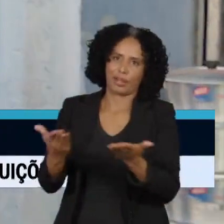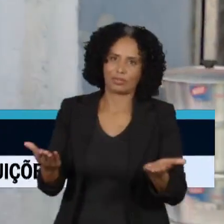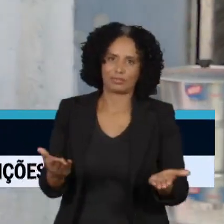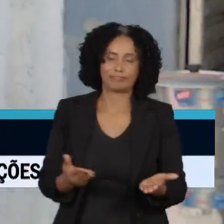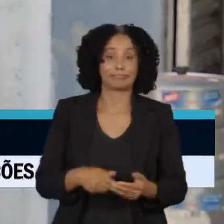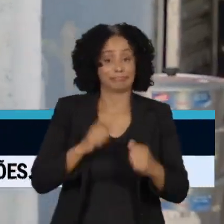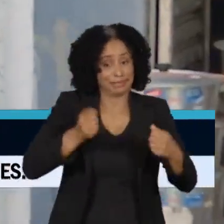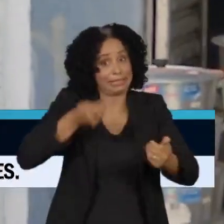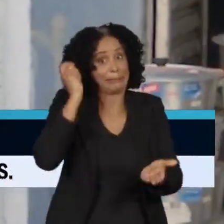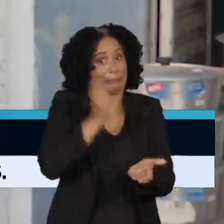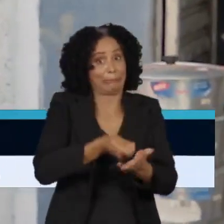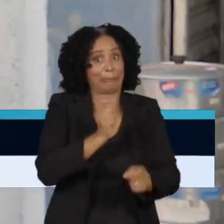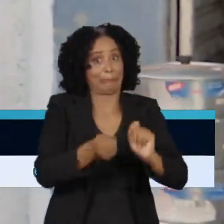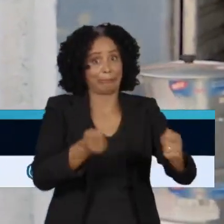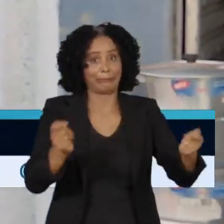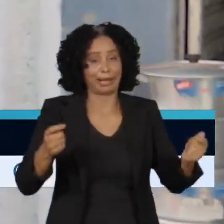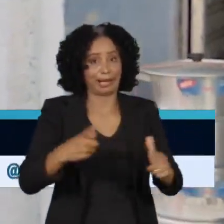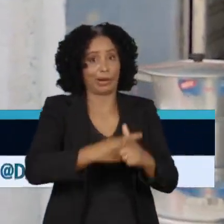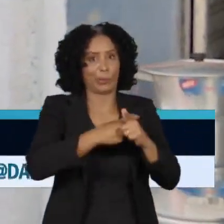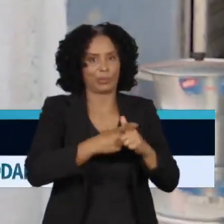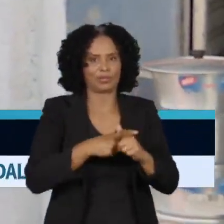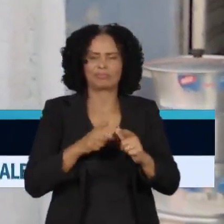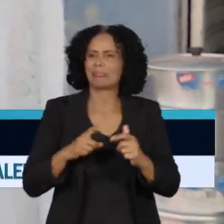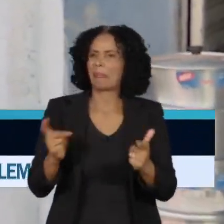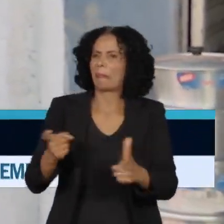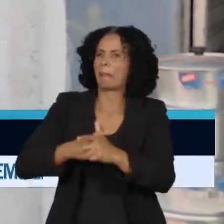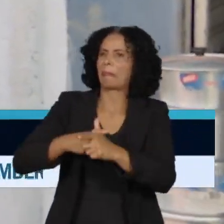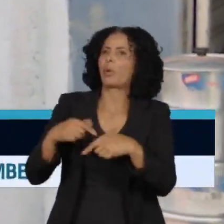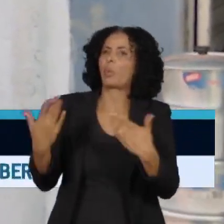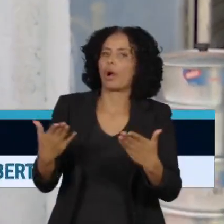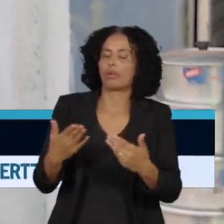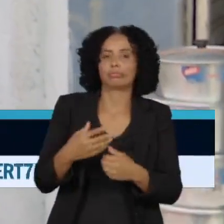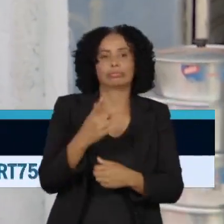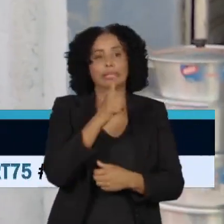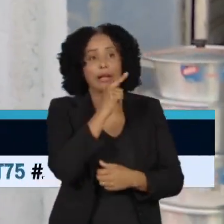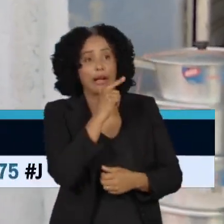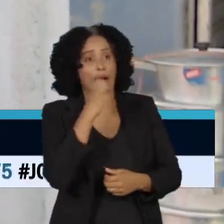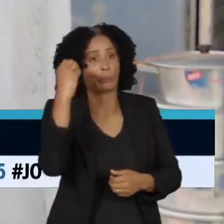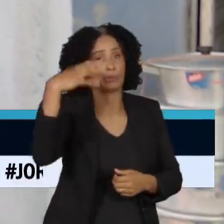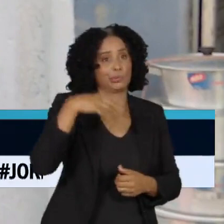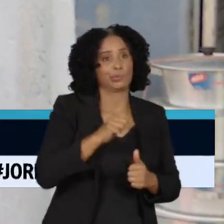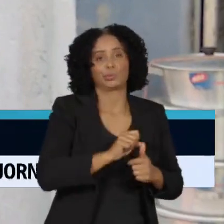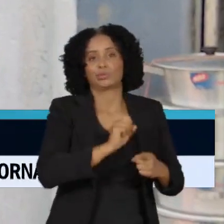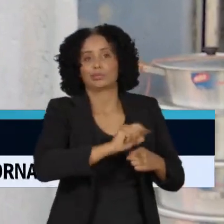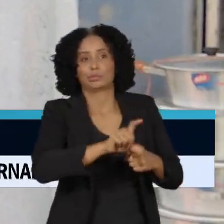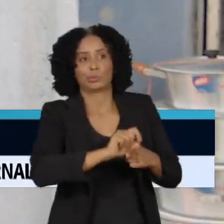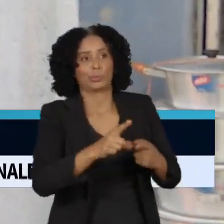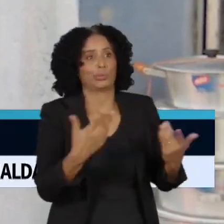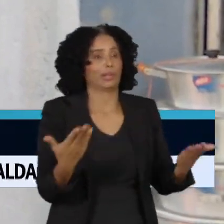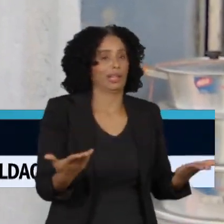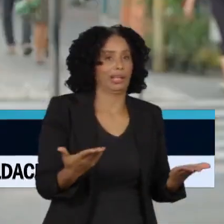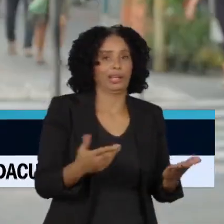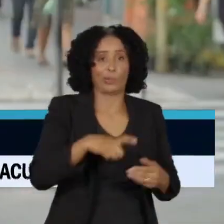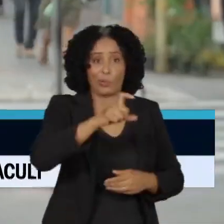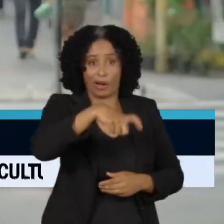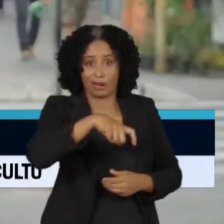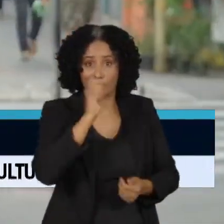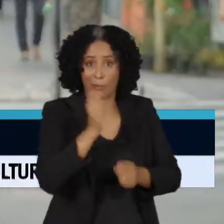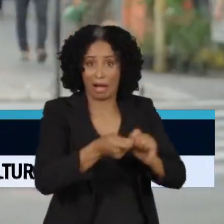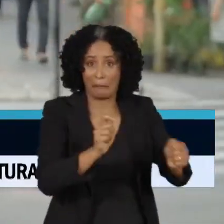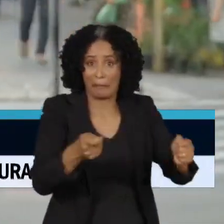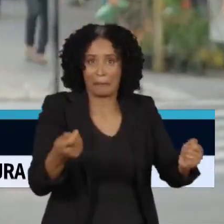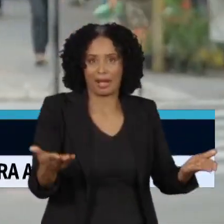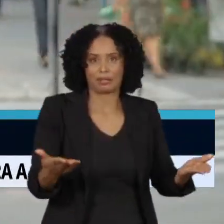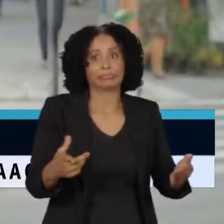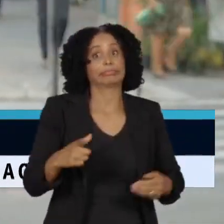contas, né? Entendeu? Que tipo de conta? Água, luz, aluguel, cartão. A